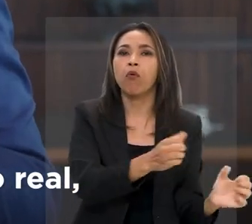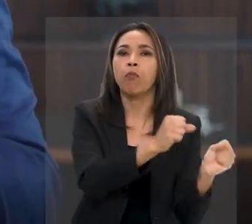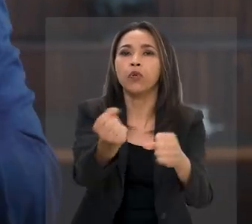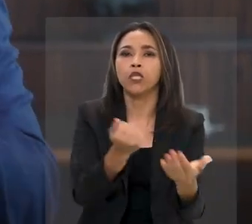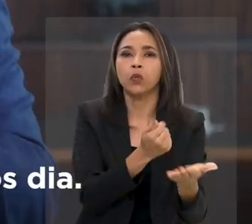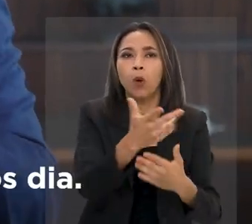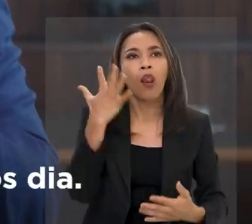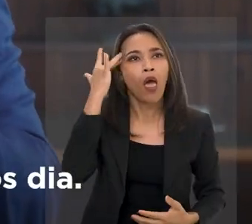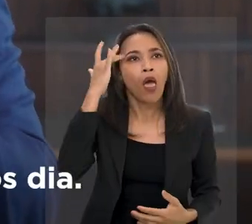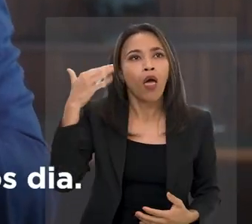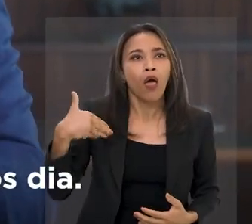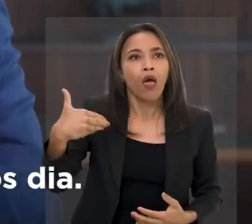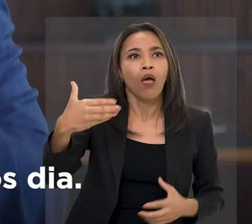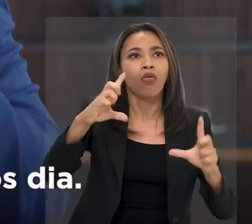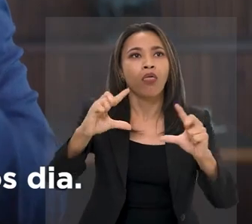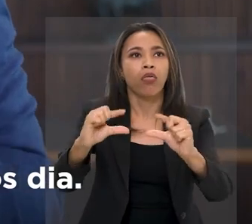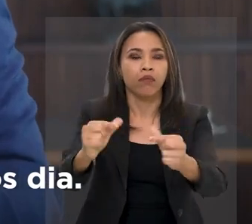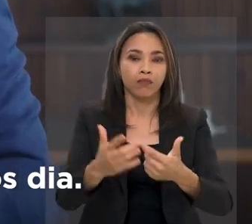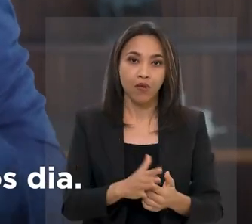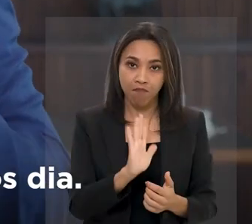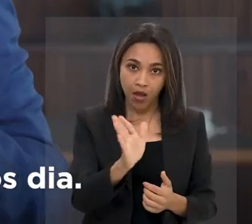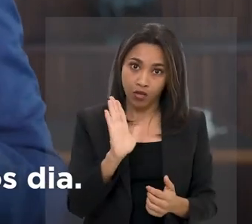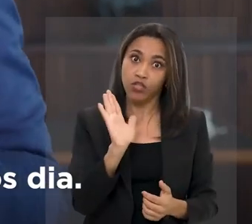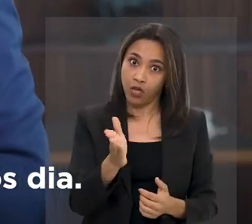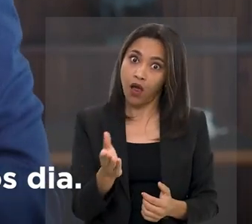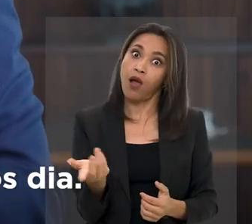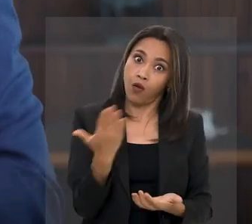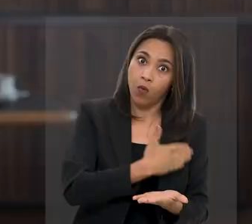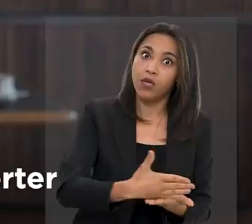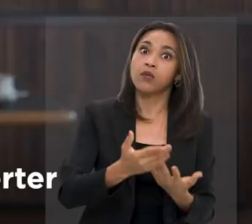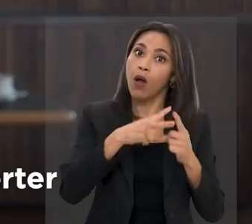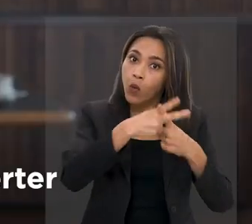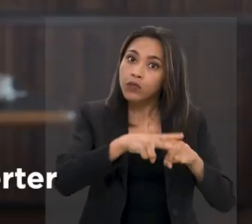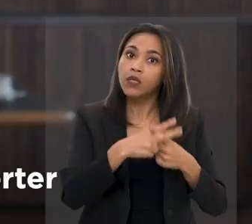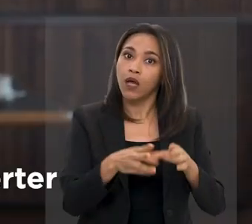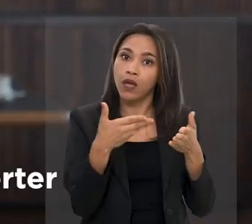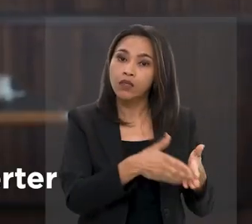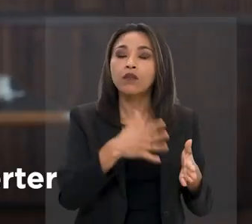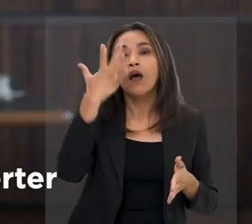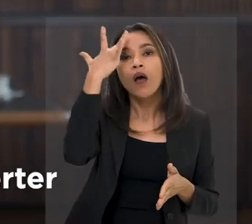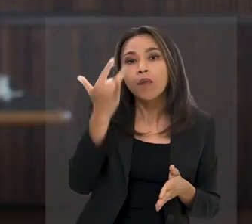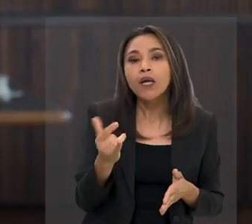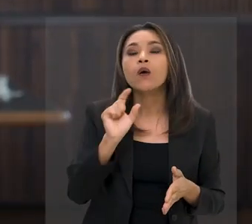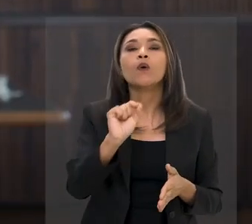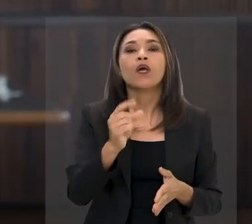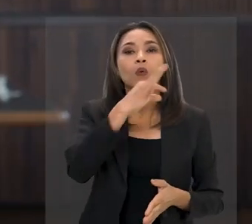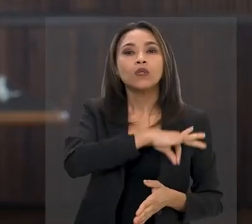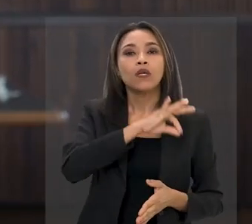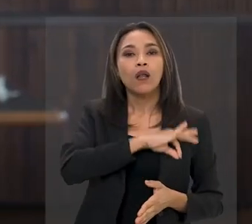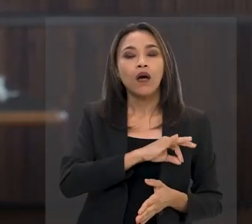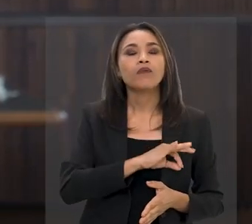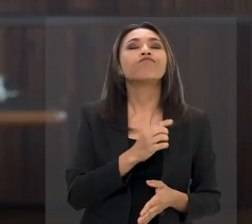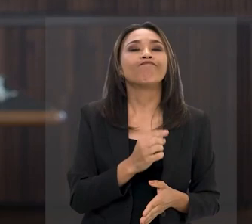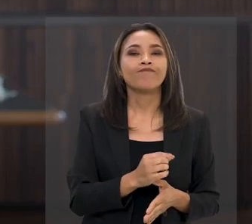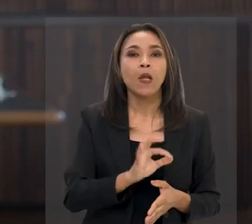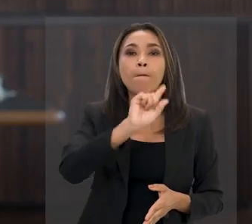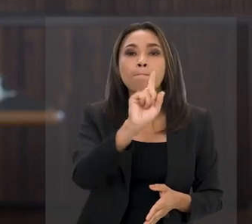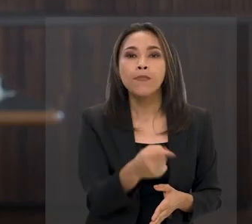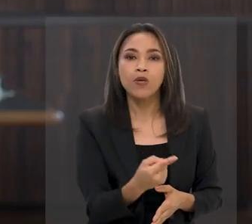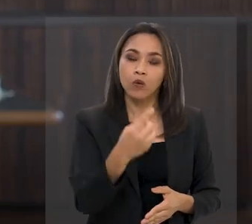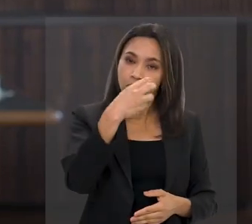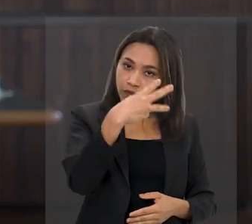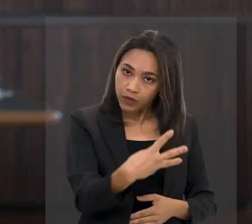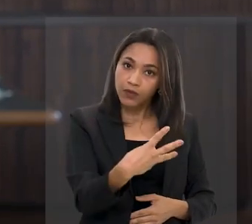e vinha perdendo o poder de compra dia após dia. Mas já estamos começando a reverter essa perda. A partir da manhã,